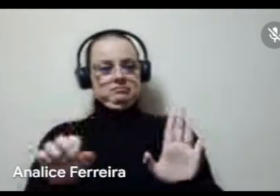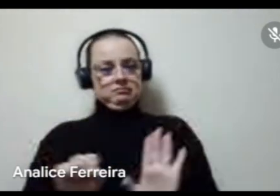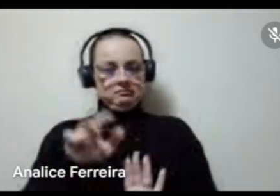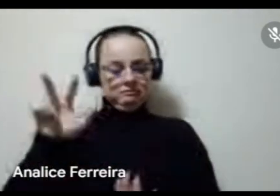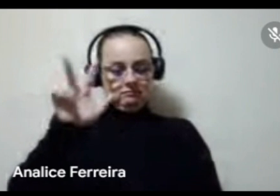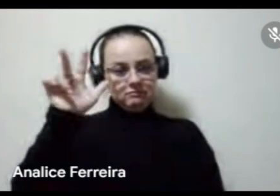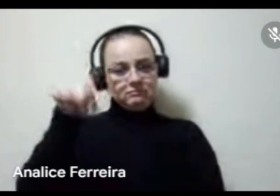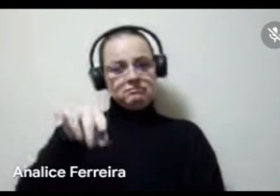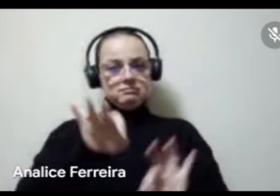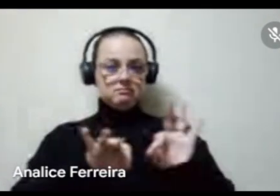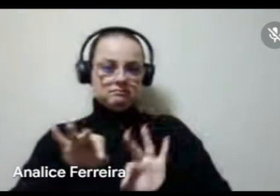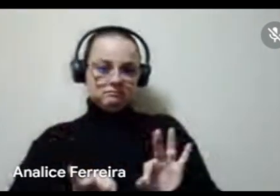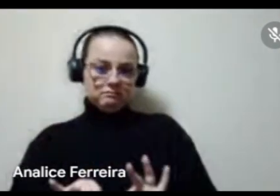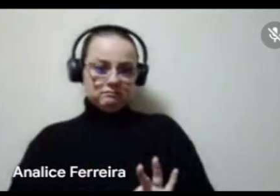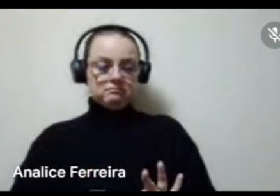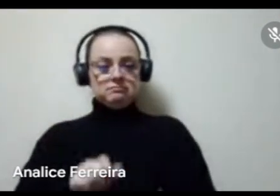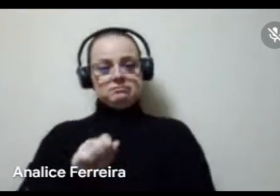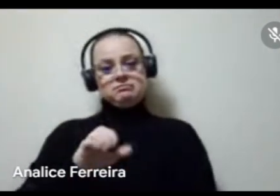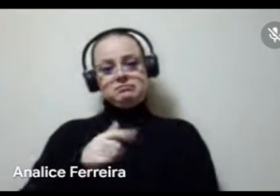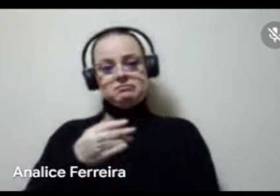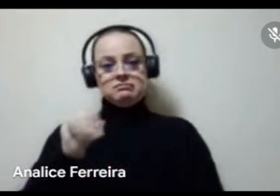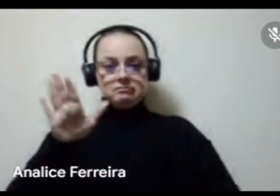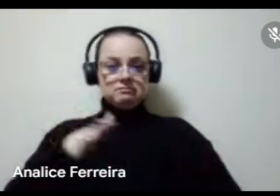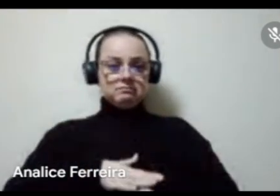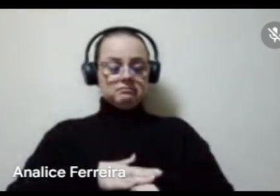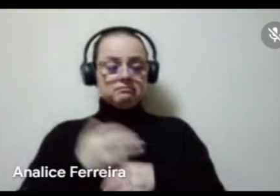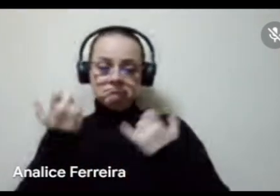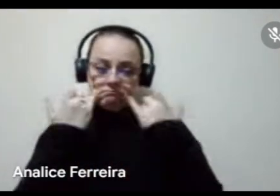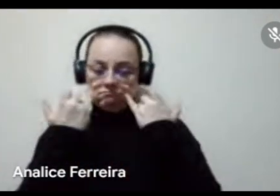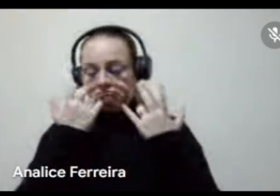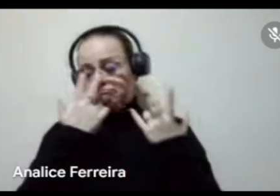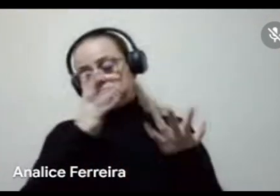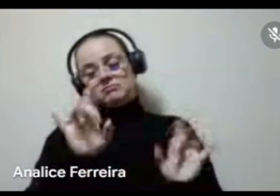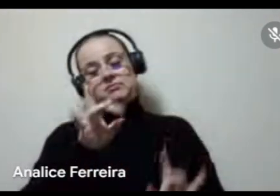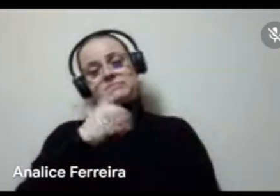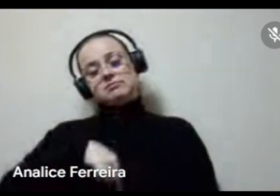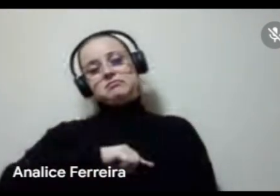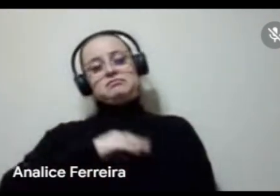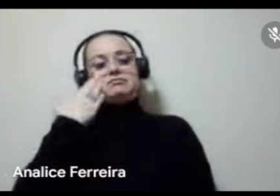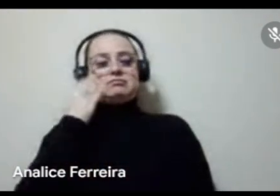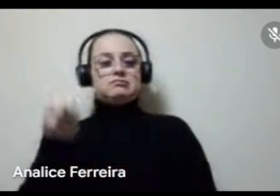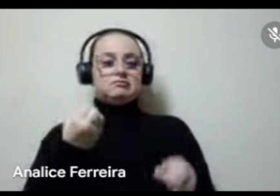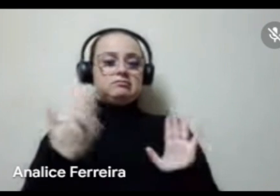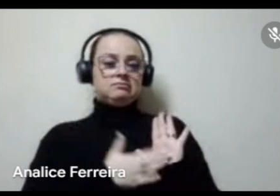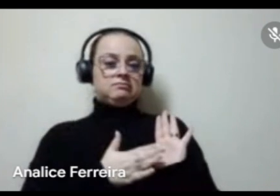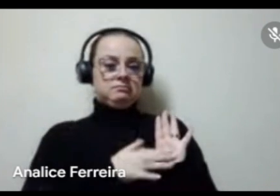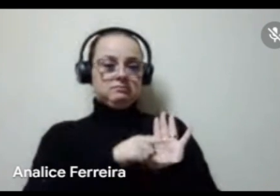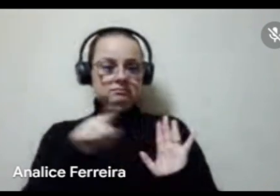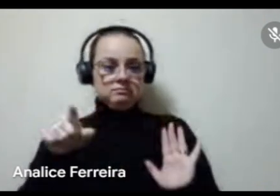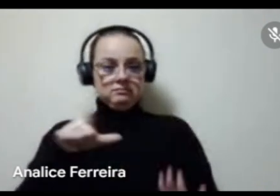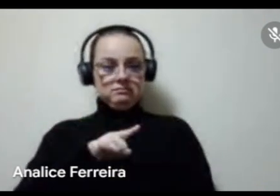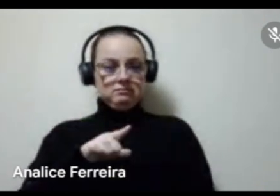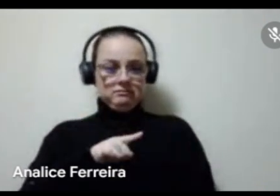o plano de ação, então, assim, esse momento da escuta, como a Eloy falou, é para a gente entender, né, que proposições que vocês têm, por